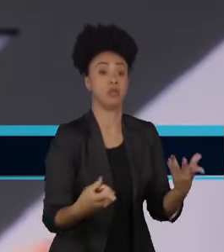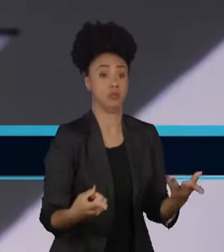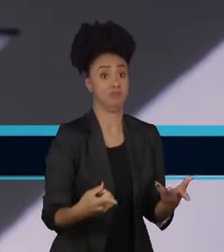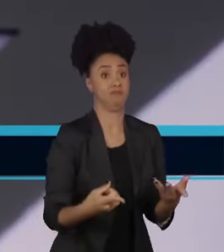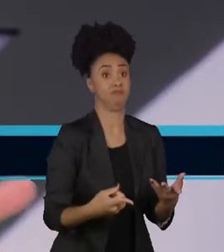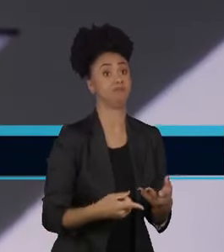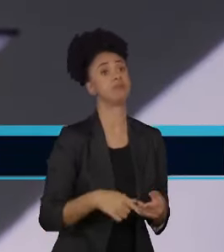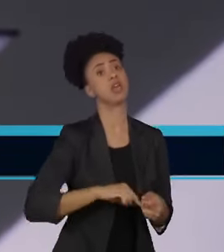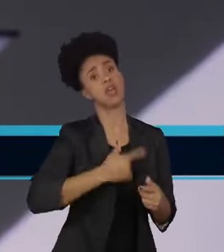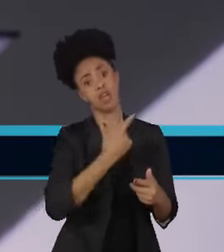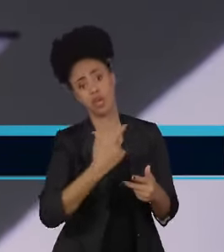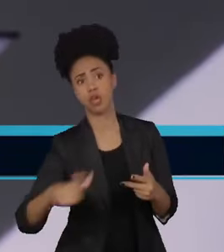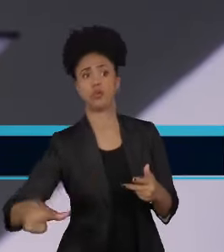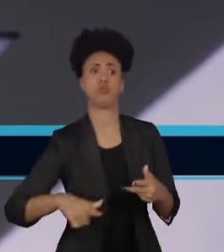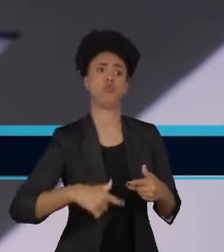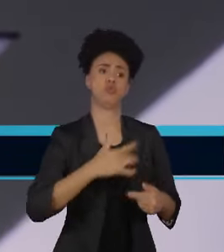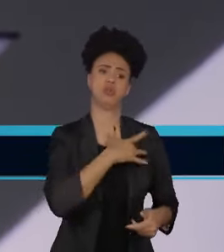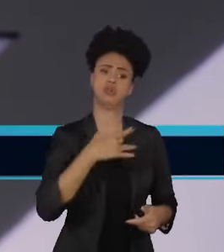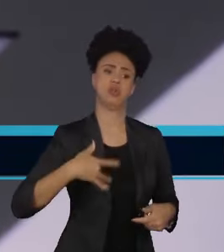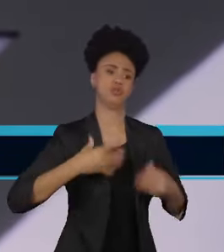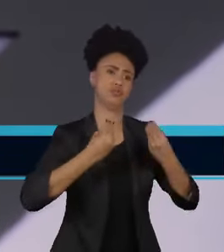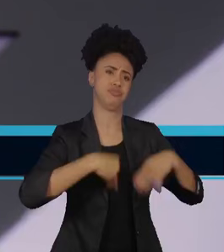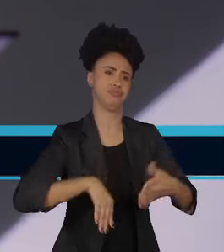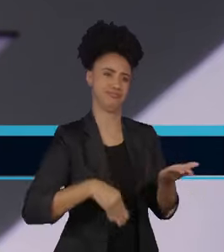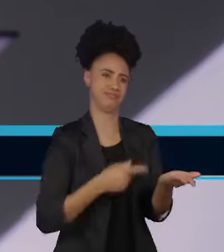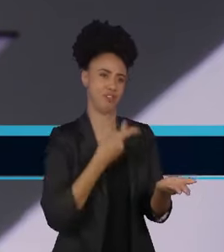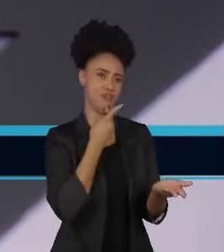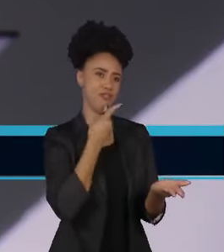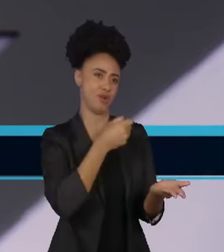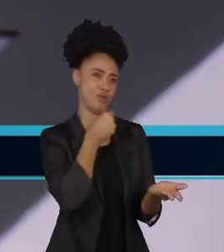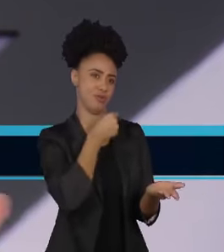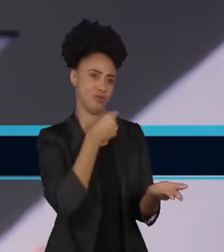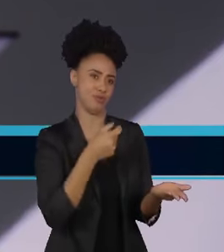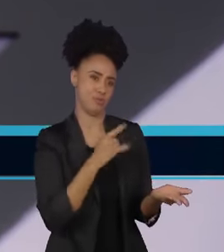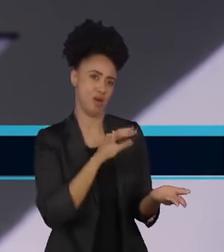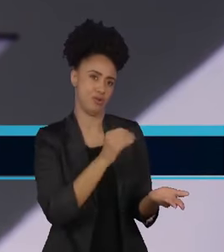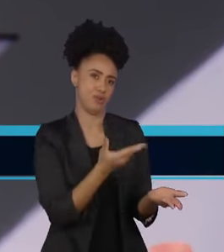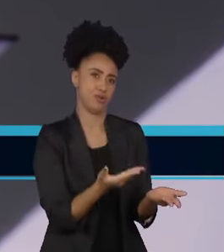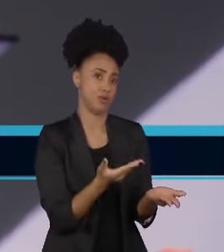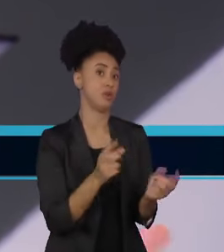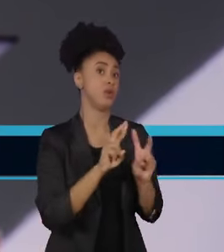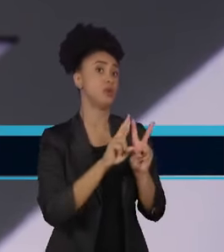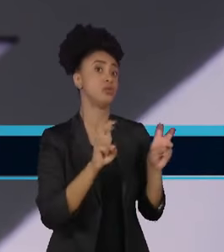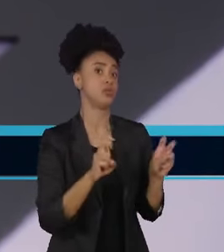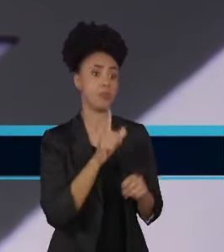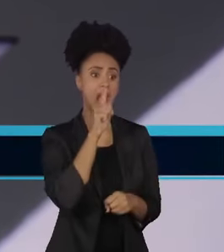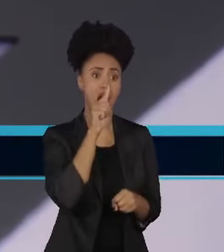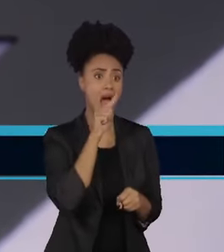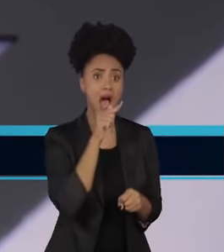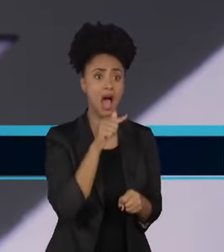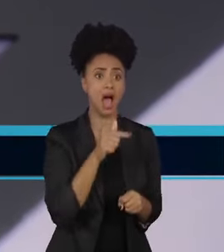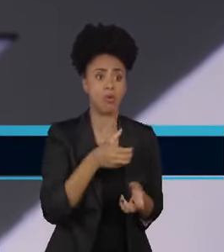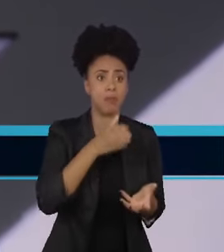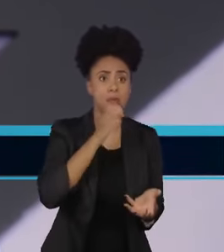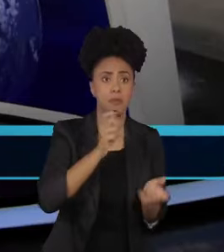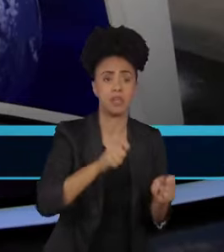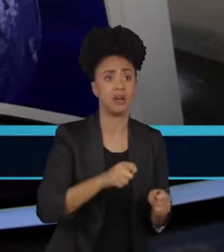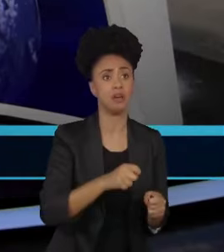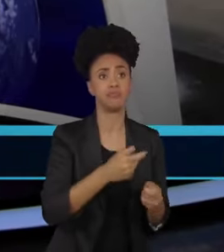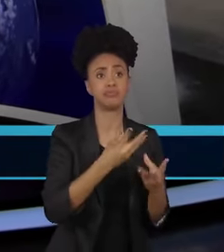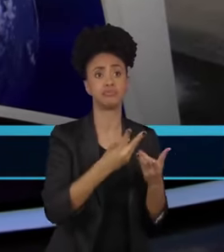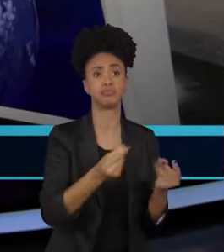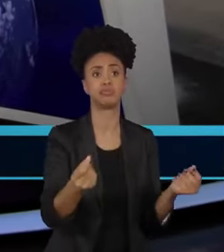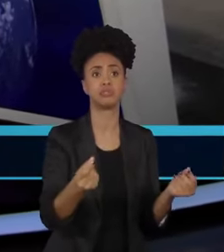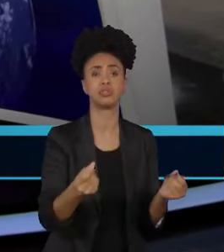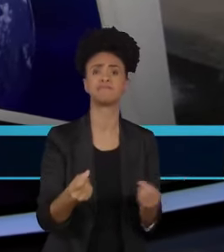prejuízos à saúde indiretas do que o Paulo estava falando, o Paulo Artacho, sobre perder água potável. Sakamoto e